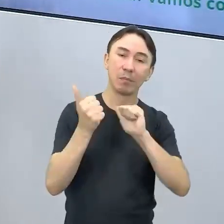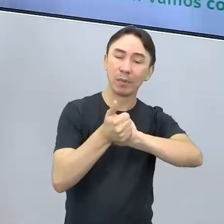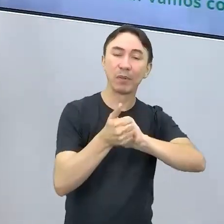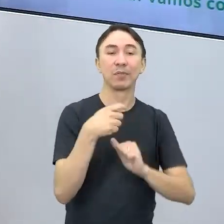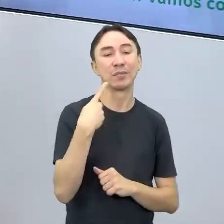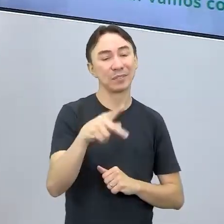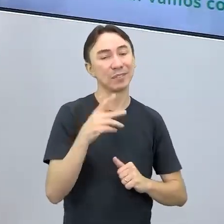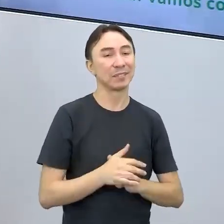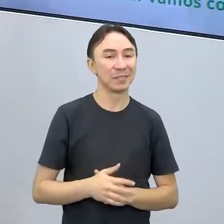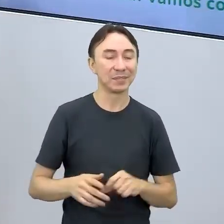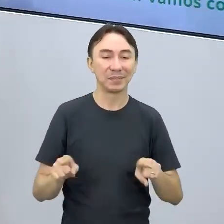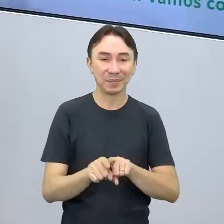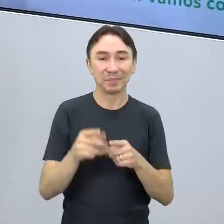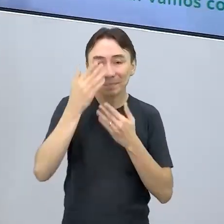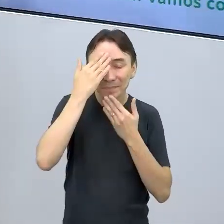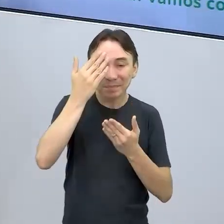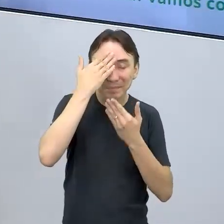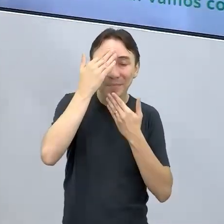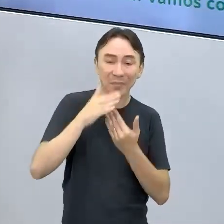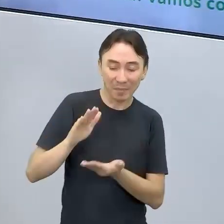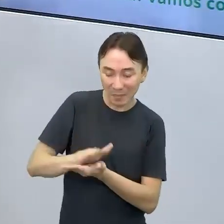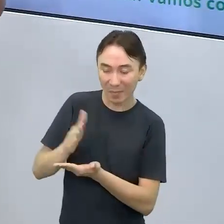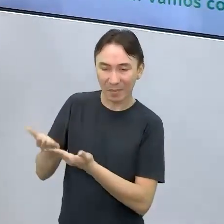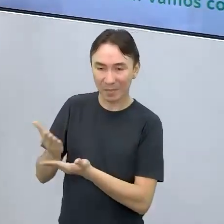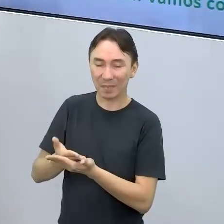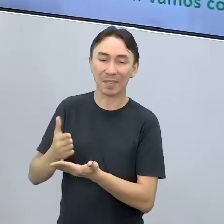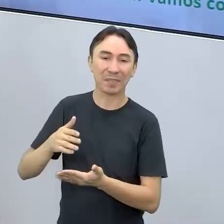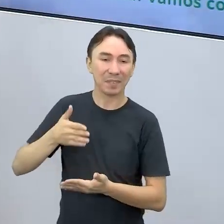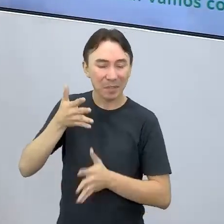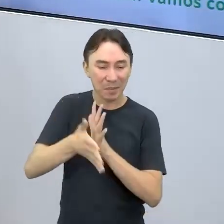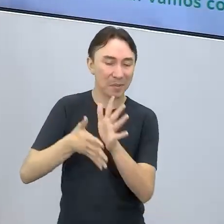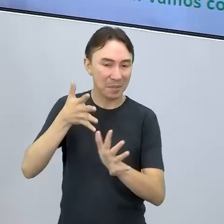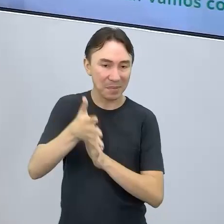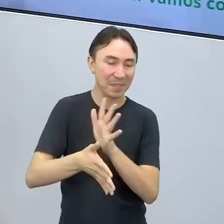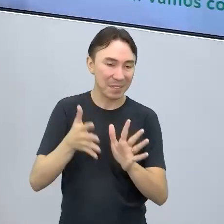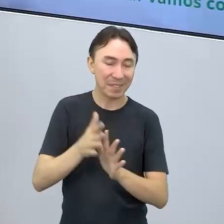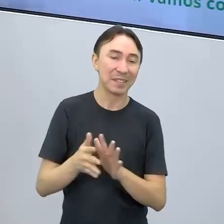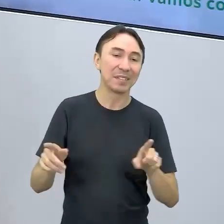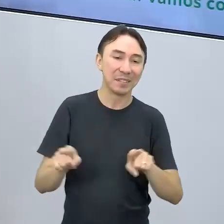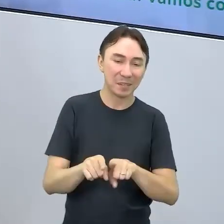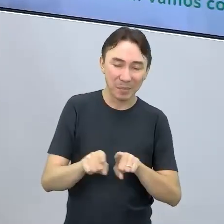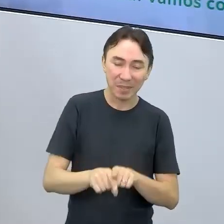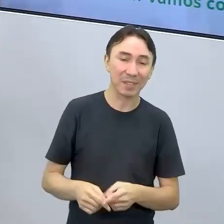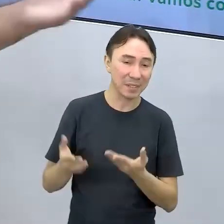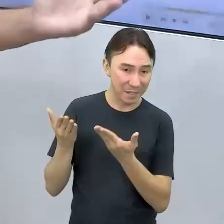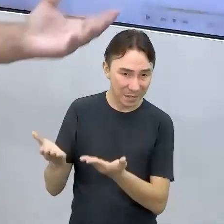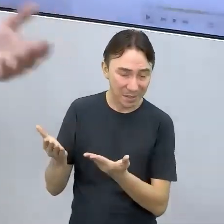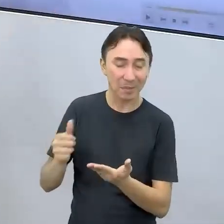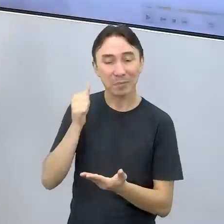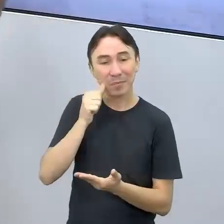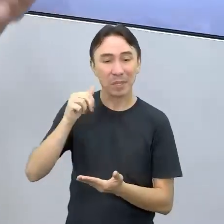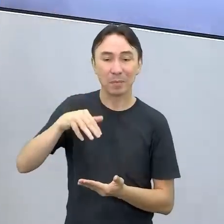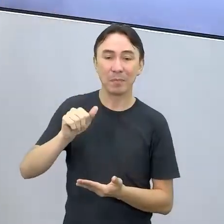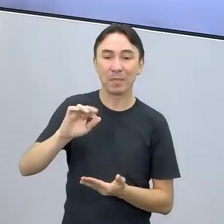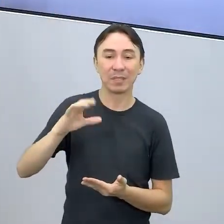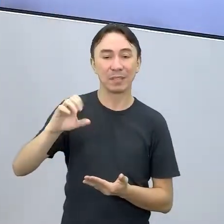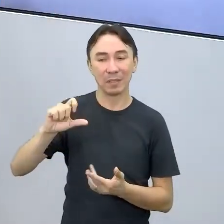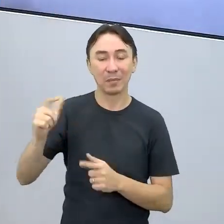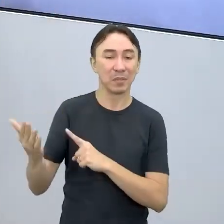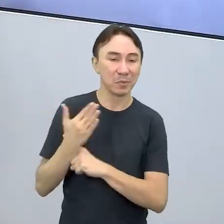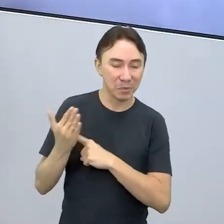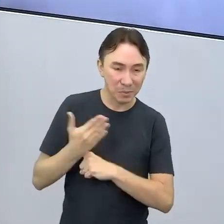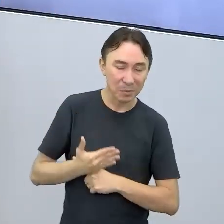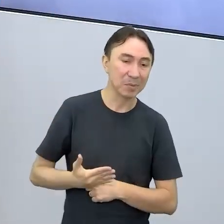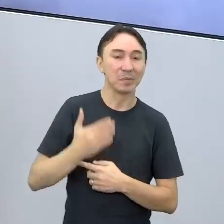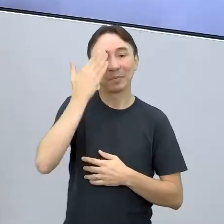os nossos intérpretes de livras e a nossa produtora Marcela, que hoje aí me auxiliou. Um grande abraço a todos, um cheiro. Até